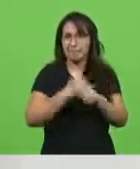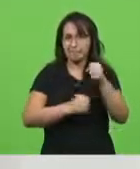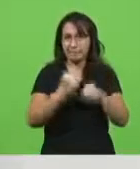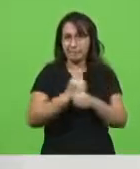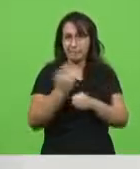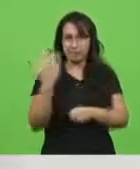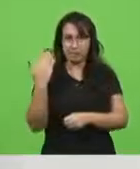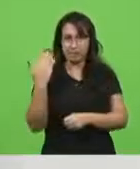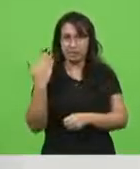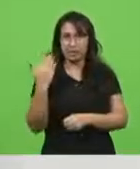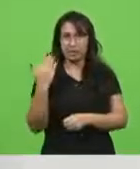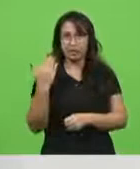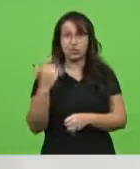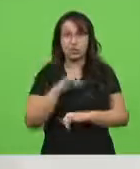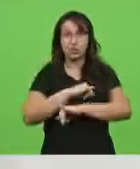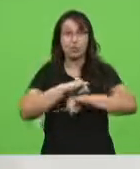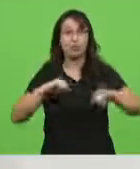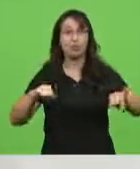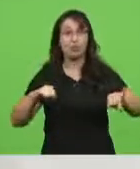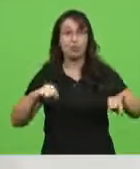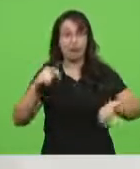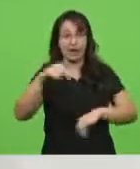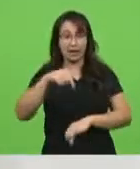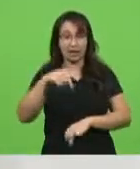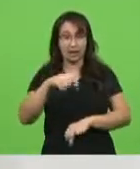Santa Catarina, deputado